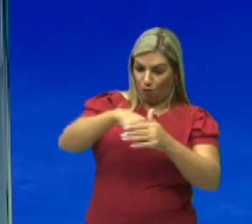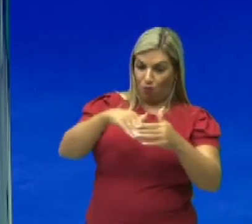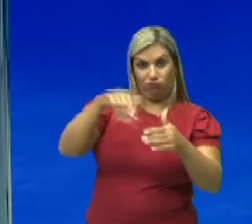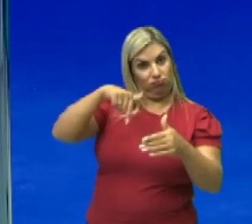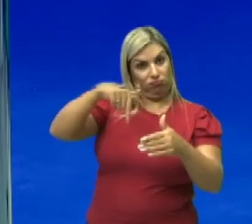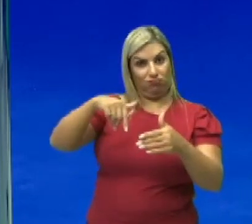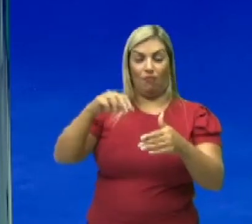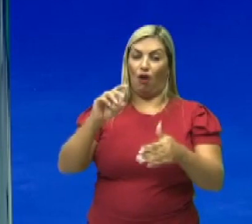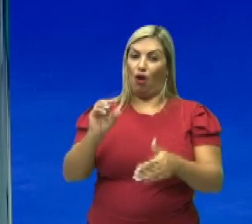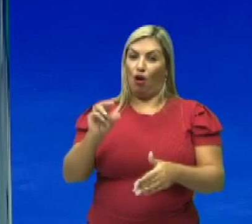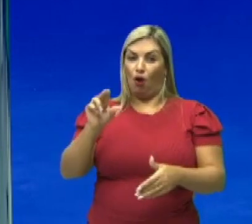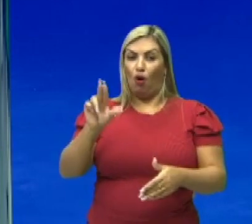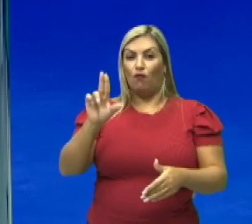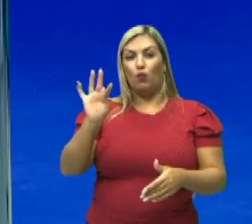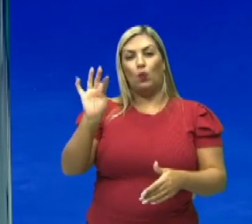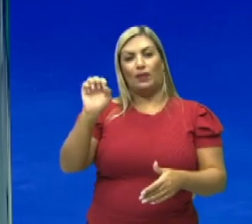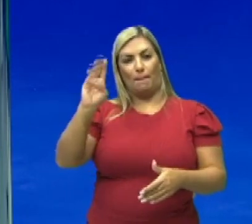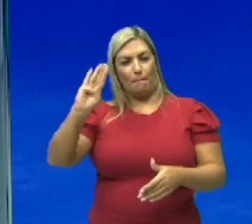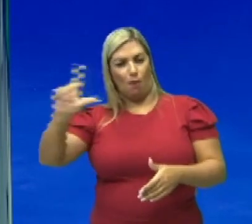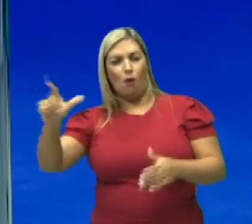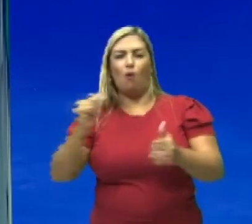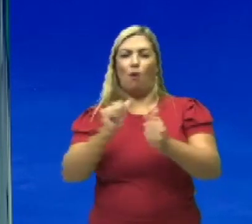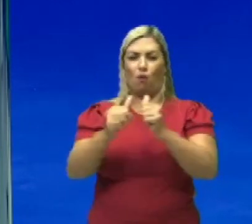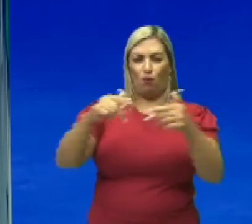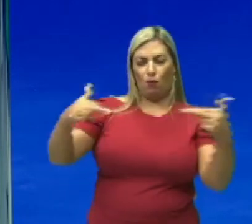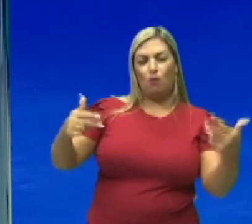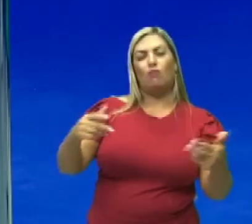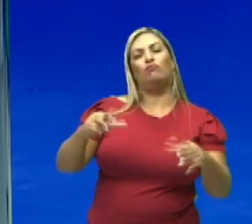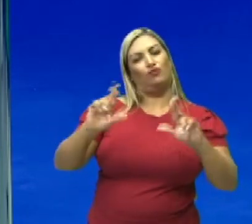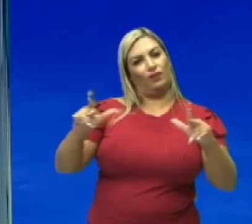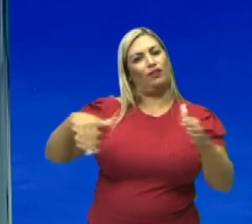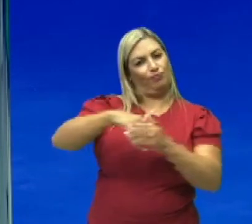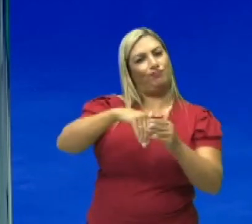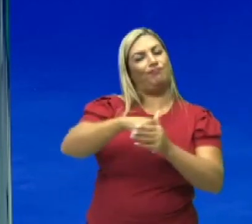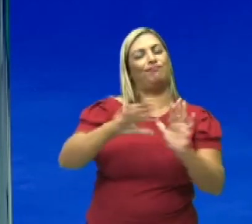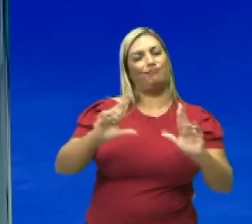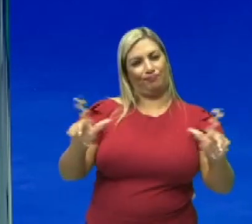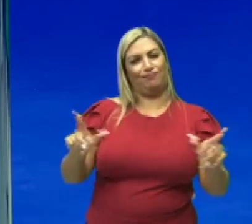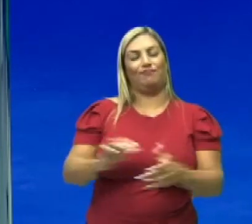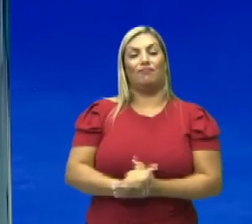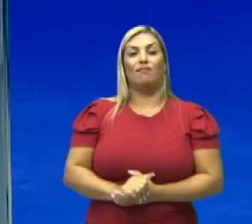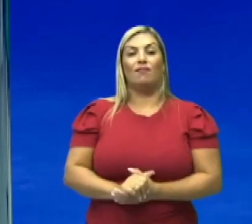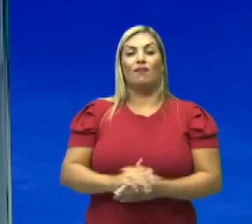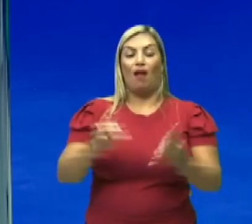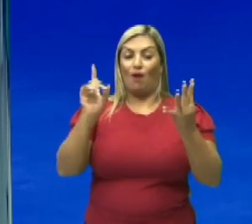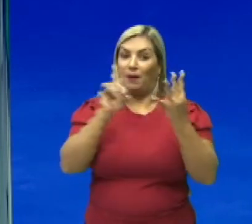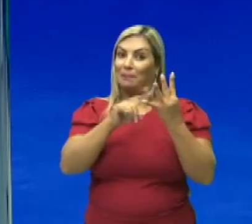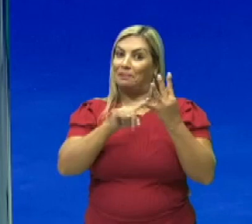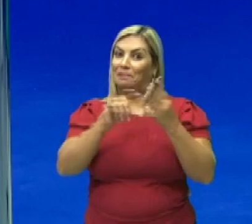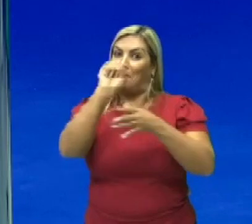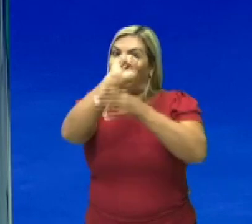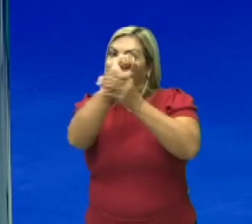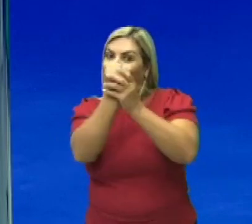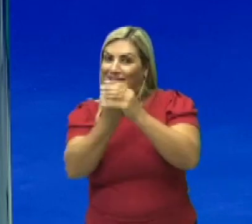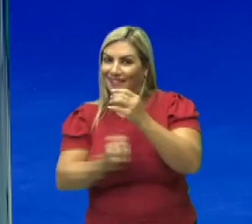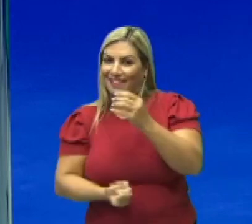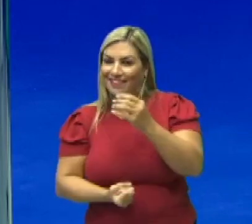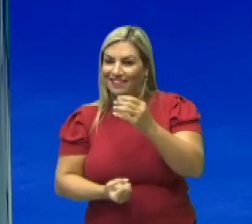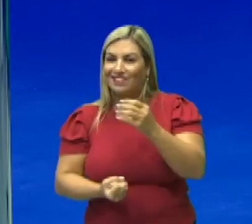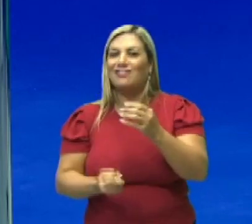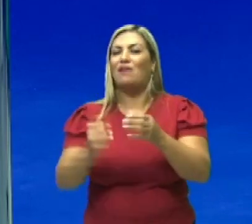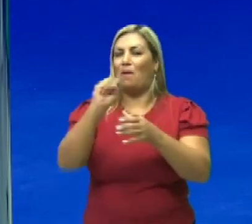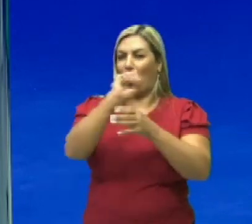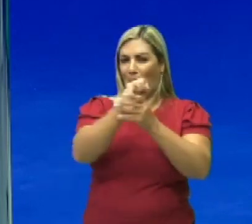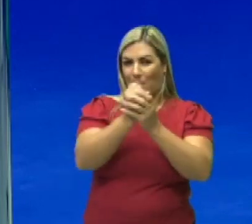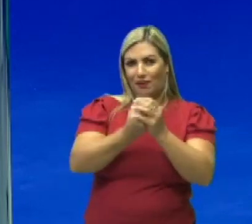futsal, é a habilidade com os pés. O basquete. Então, a gente falou do handball e o handball